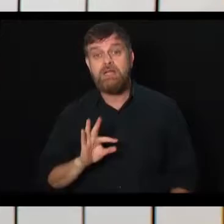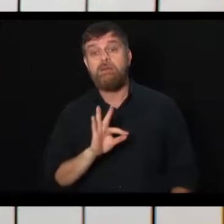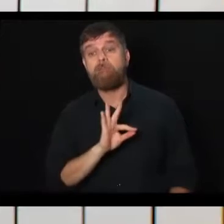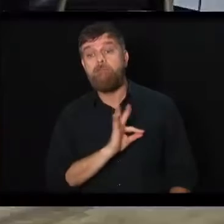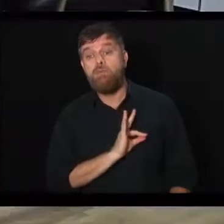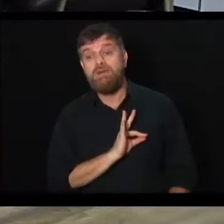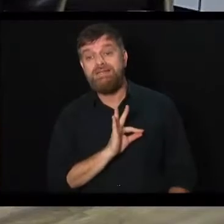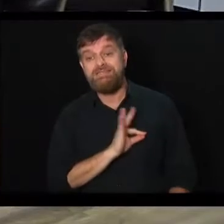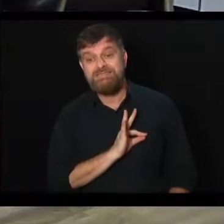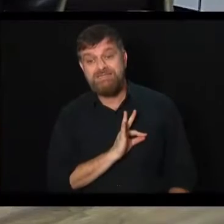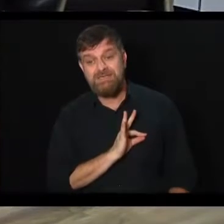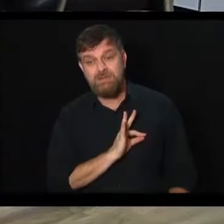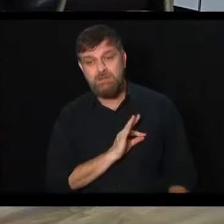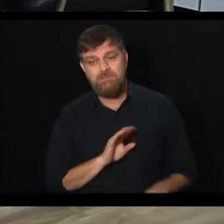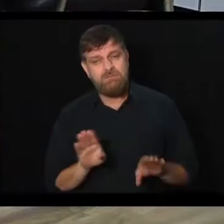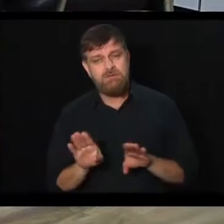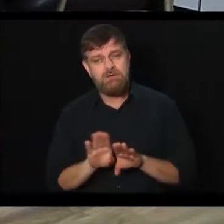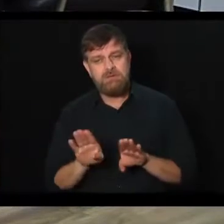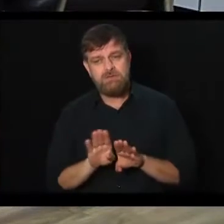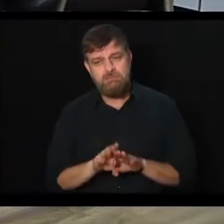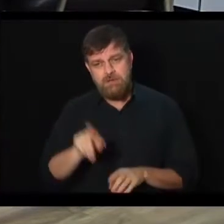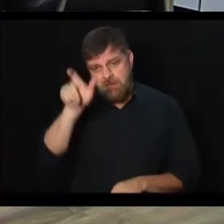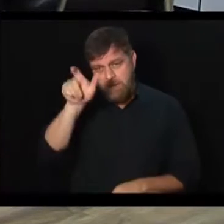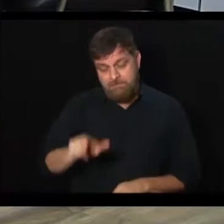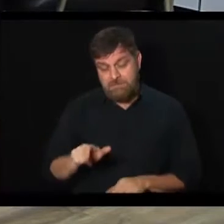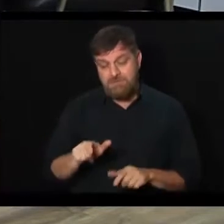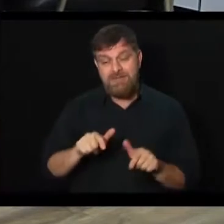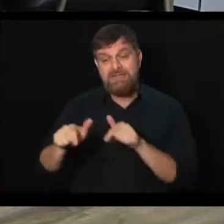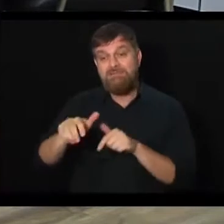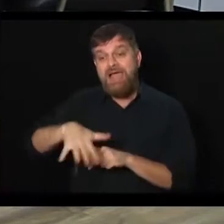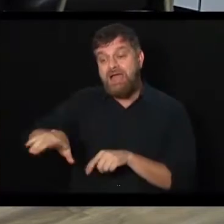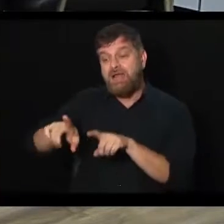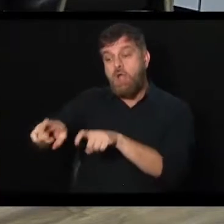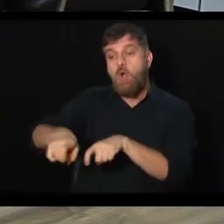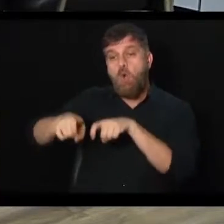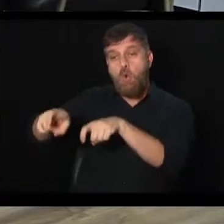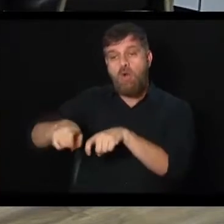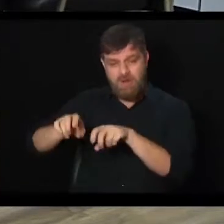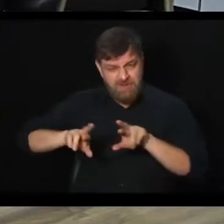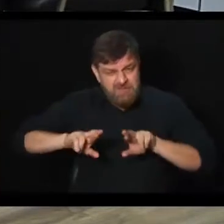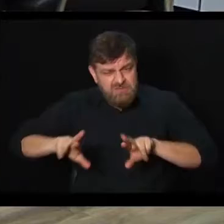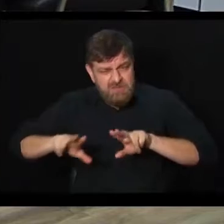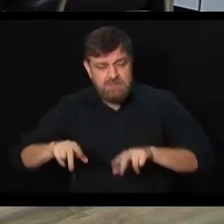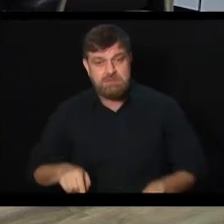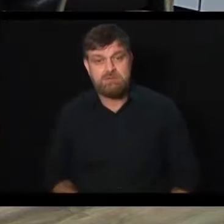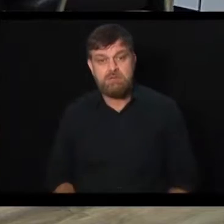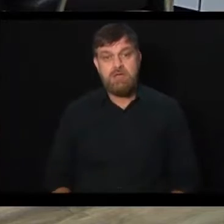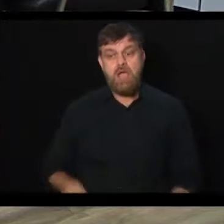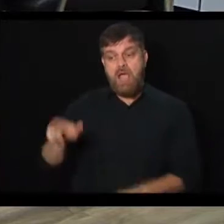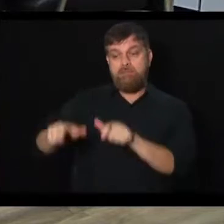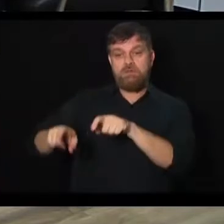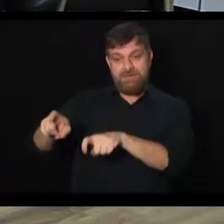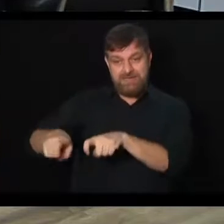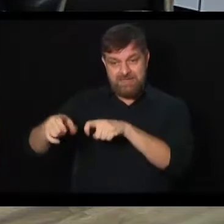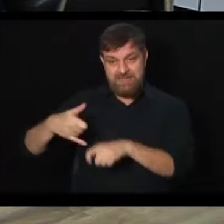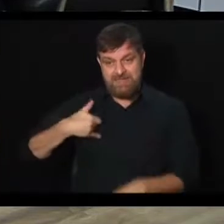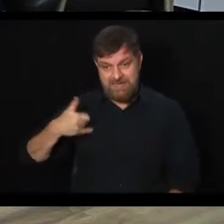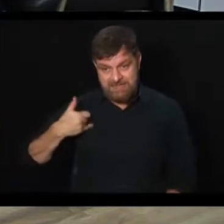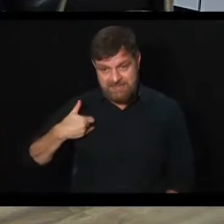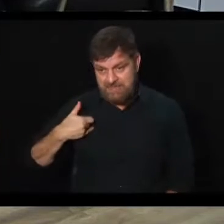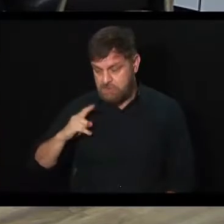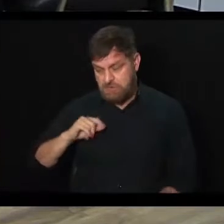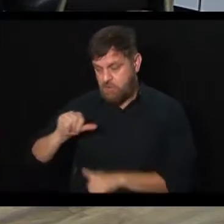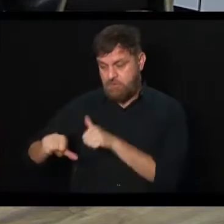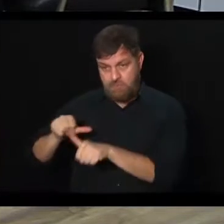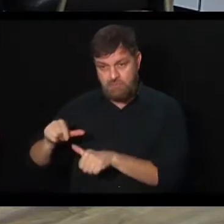e para aquele trabalhador rural. Quais são? Para o trabalhador rural, a idade mínima não se alterou, tá?